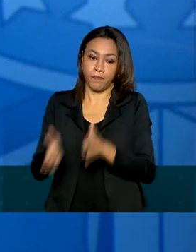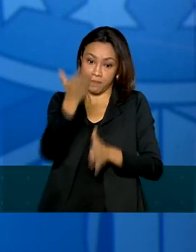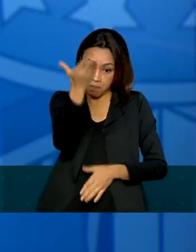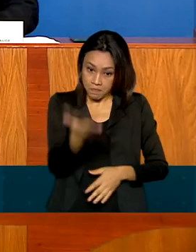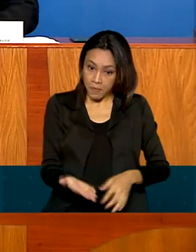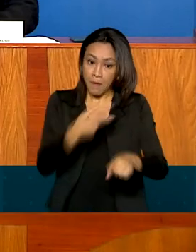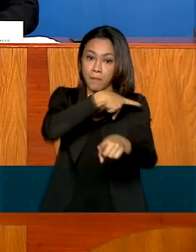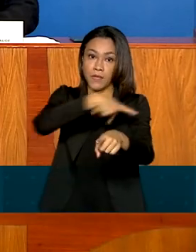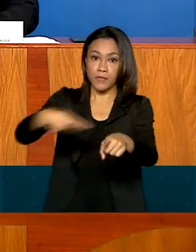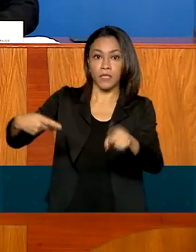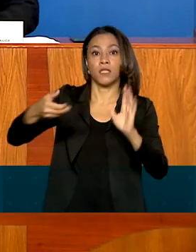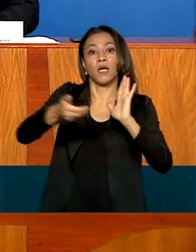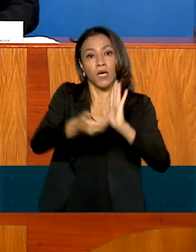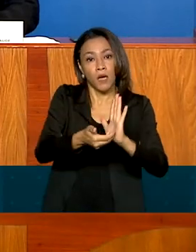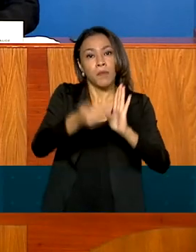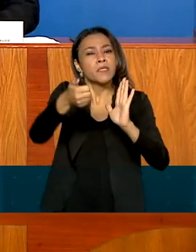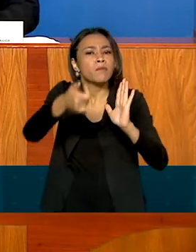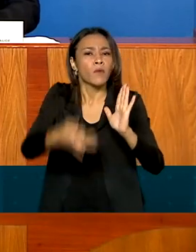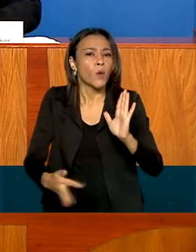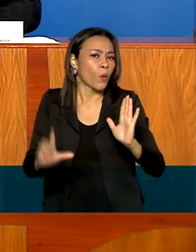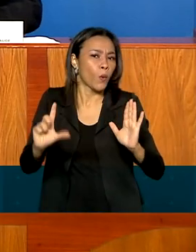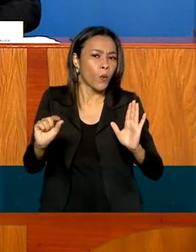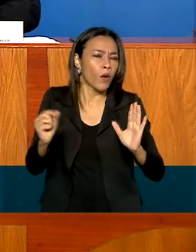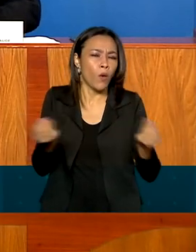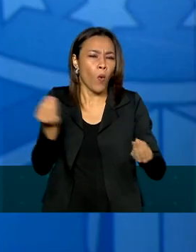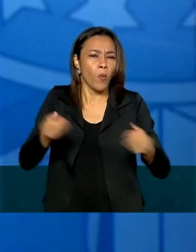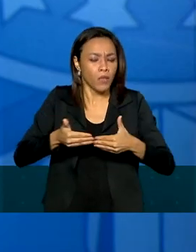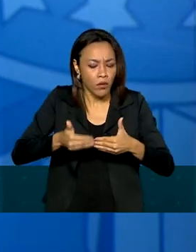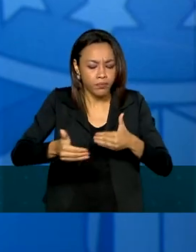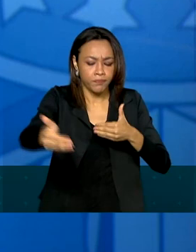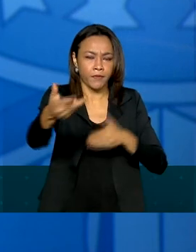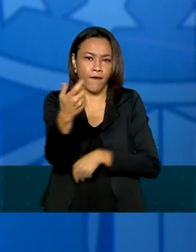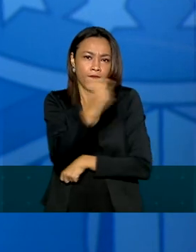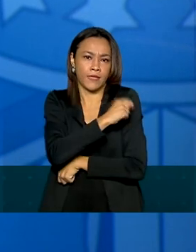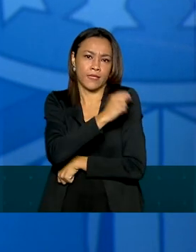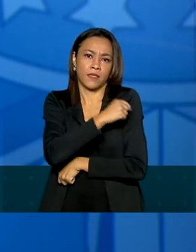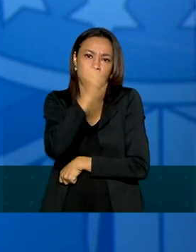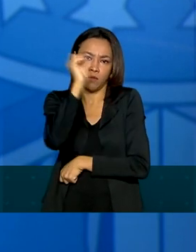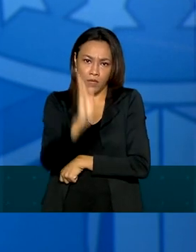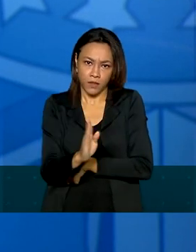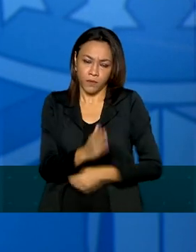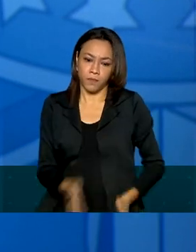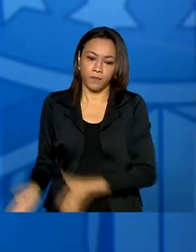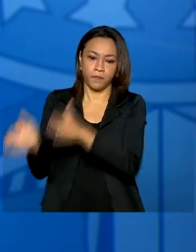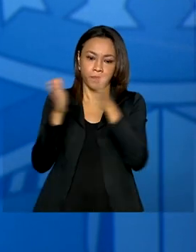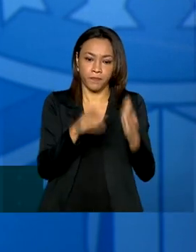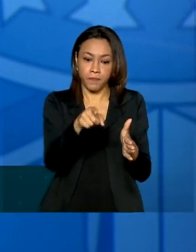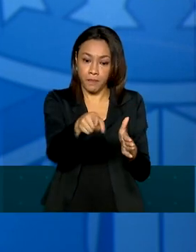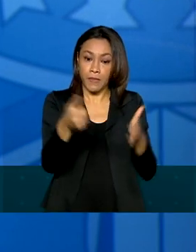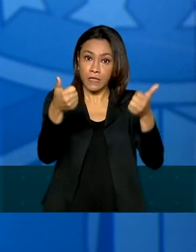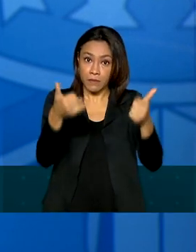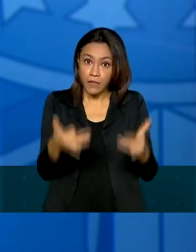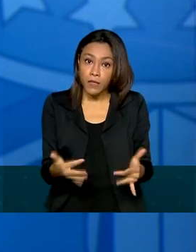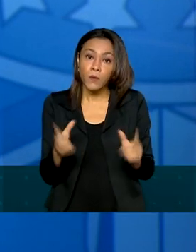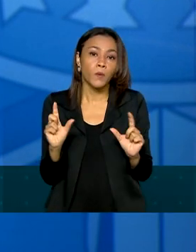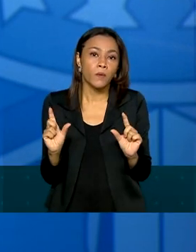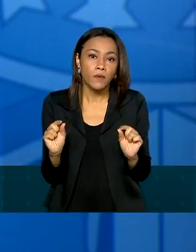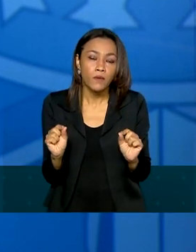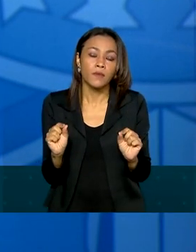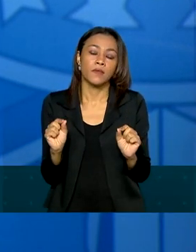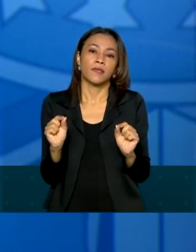presidente da Câmara, falou sobre o andamento da vacinação no Brasil. Mantendo um contato direto para que